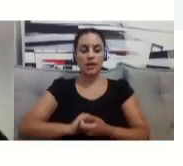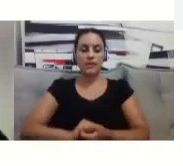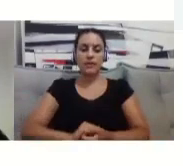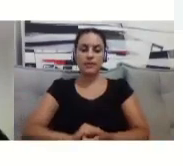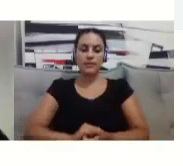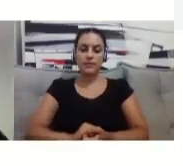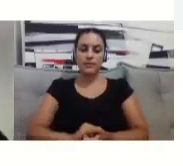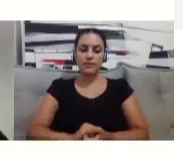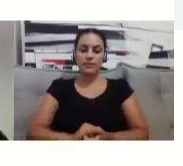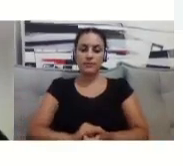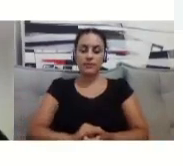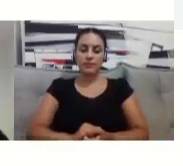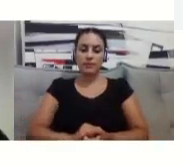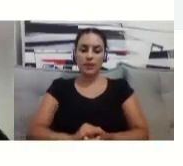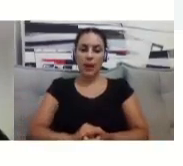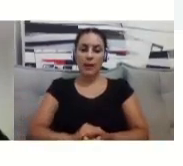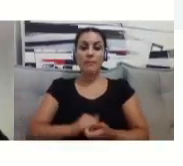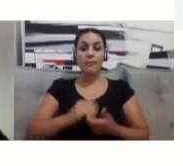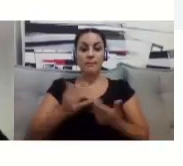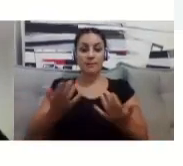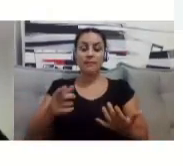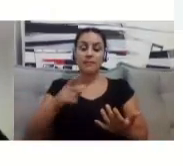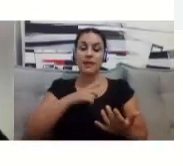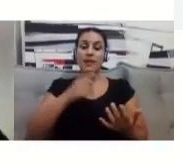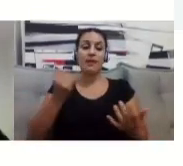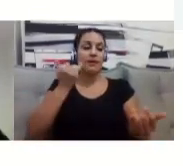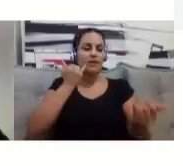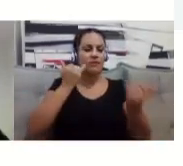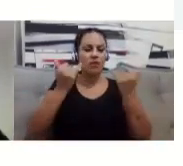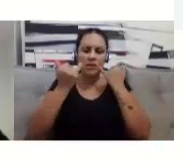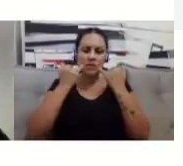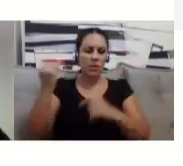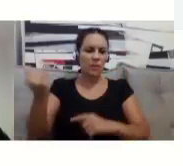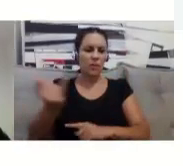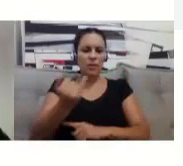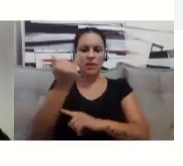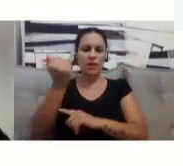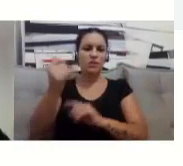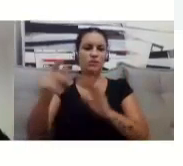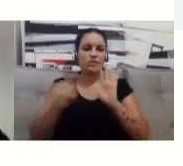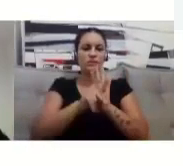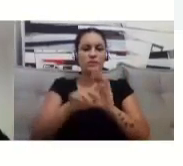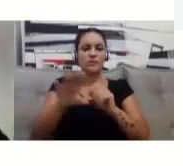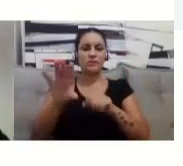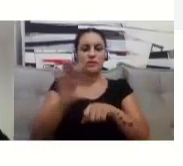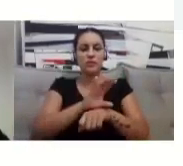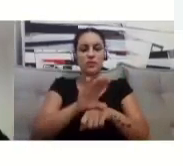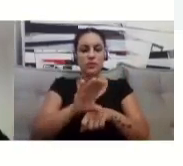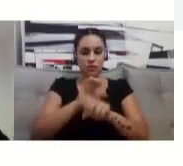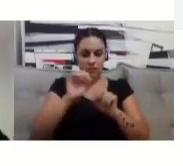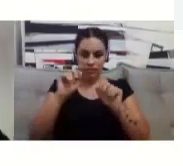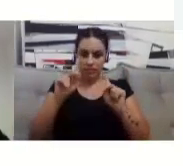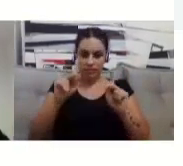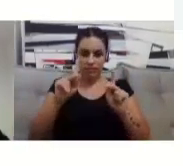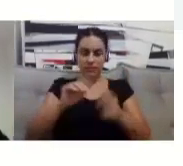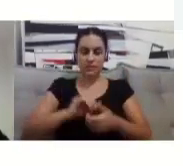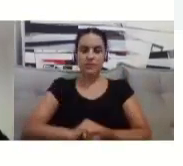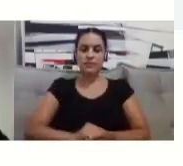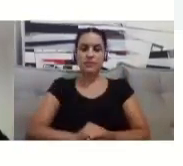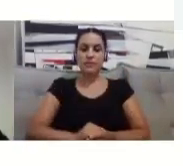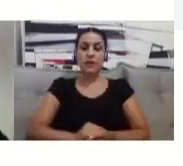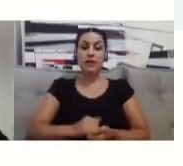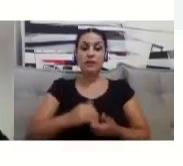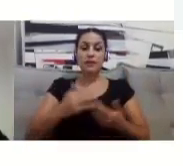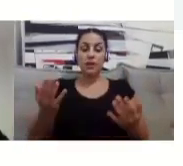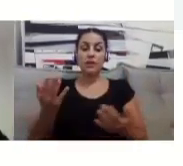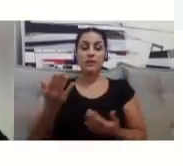vocês também têm lá muitas informações importantes sobre o curso, tá? Então, eu já deixei lá na sala de coordenação, na sala